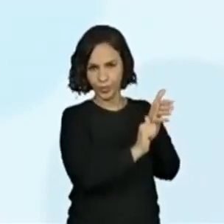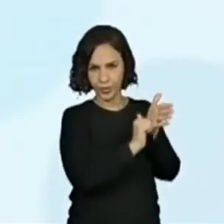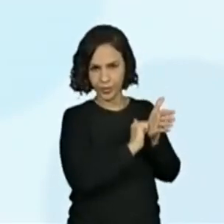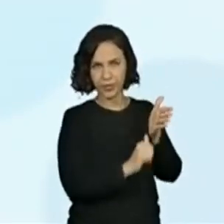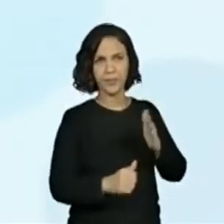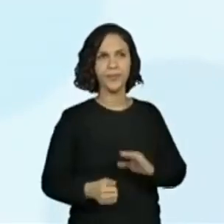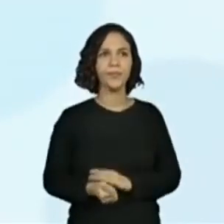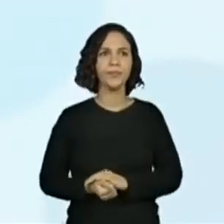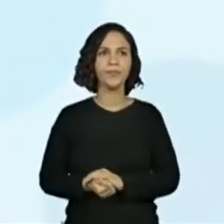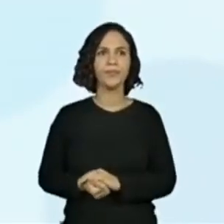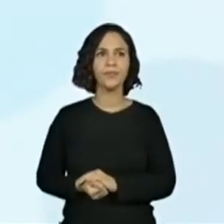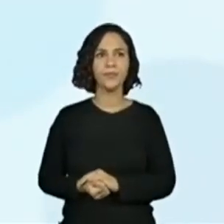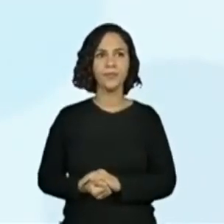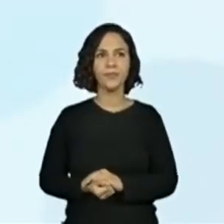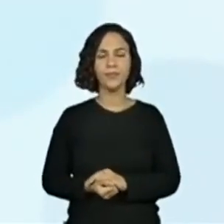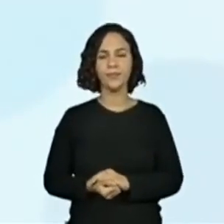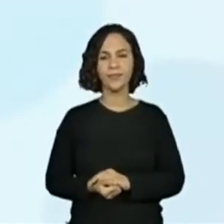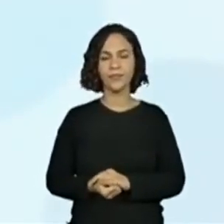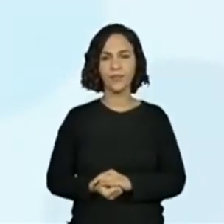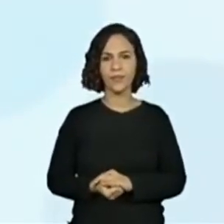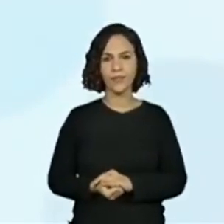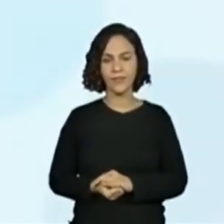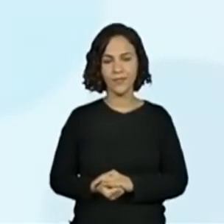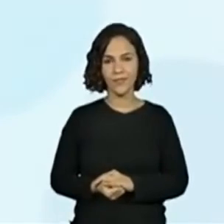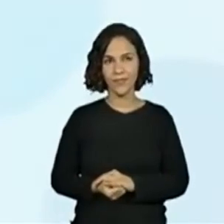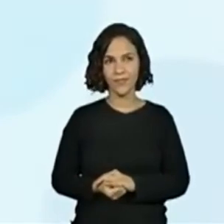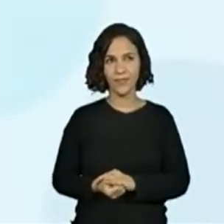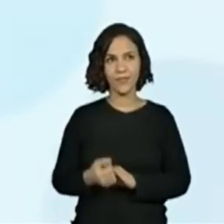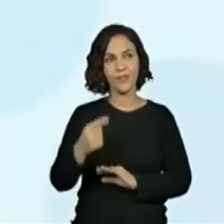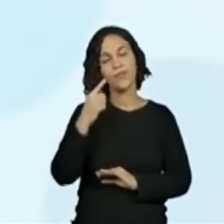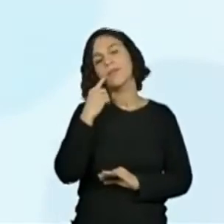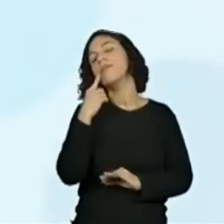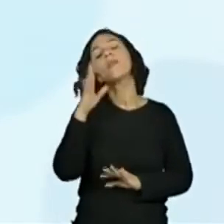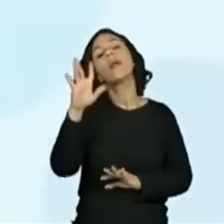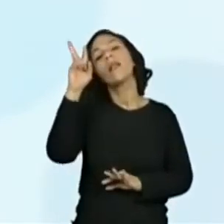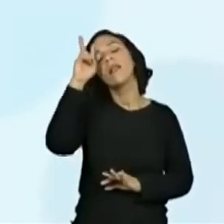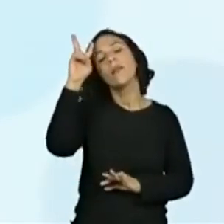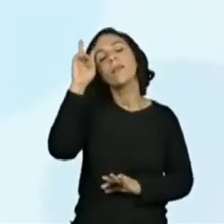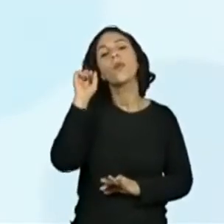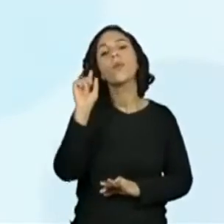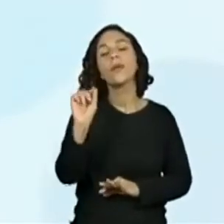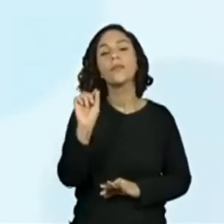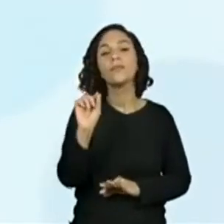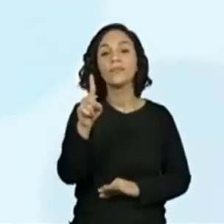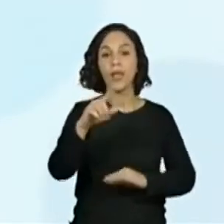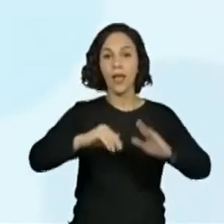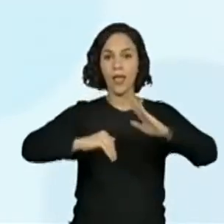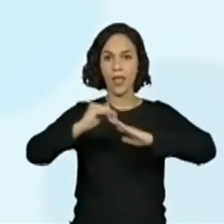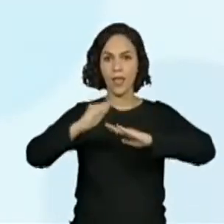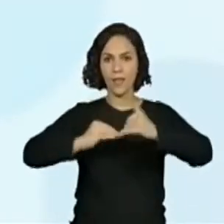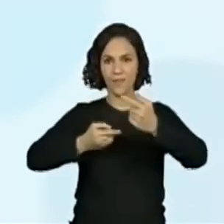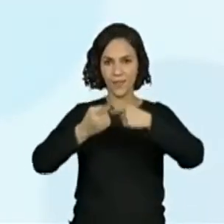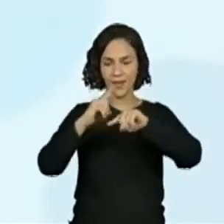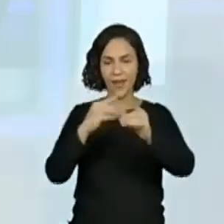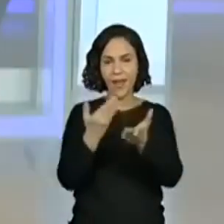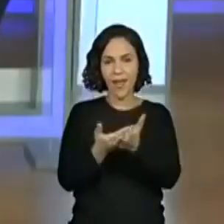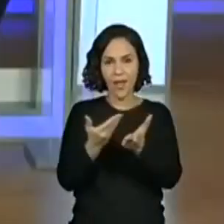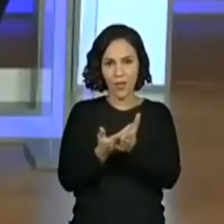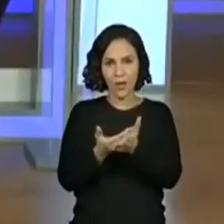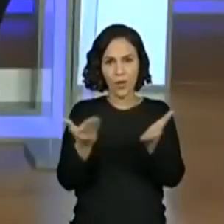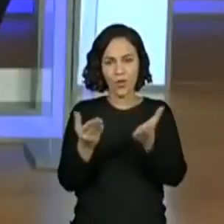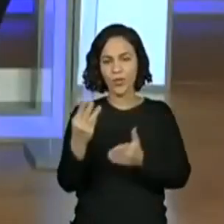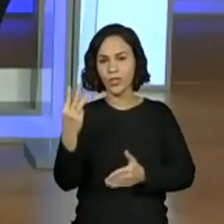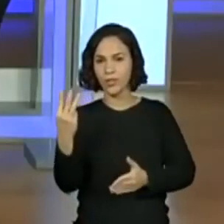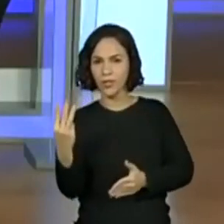poderem fazer o print. Vamos lá. Só para lembrar, professora Vivi, a habilidade das aulas de hoje,